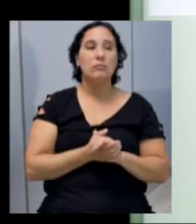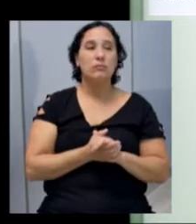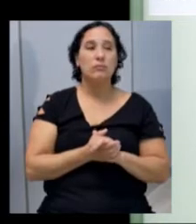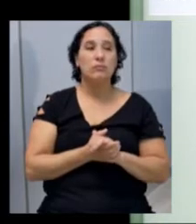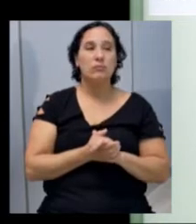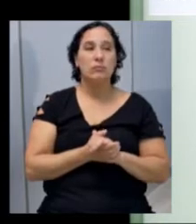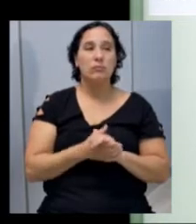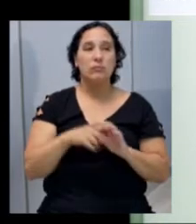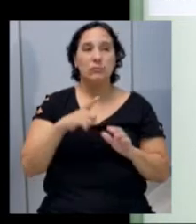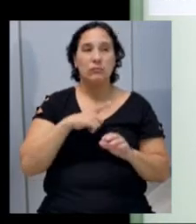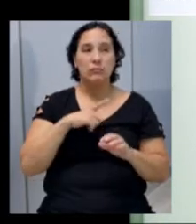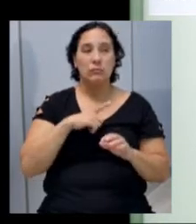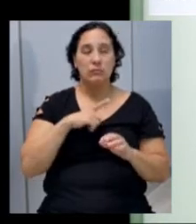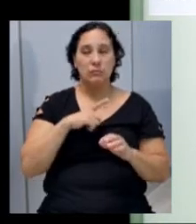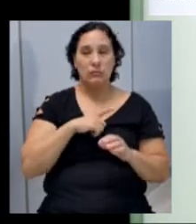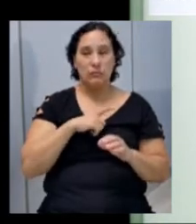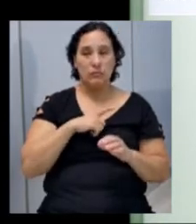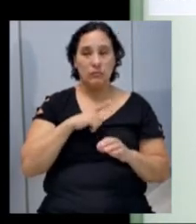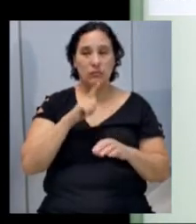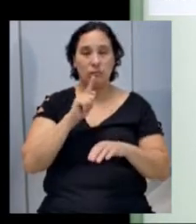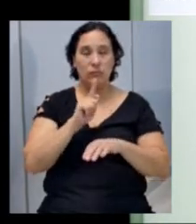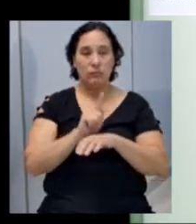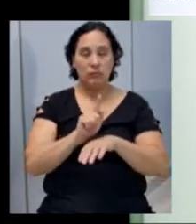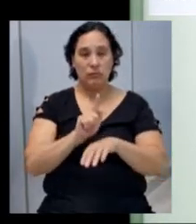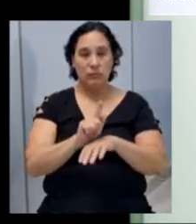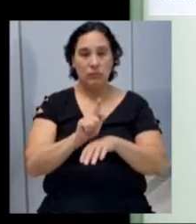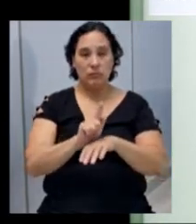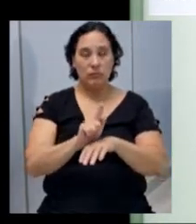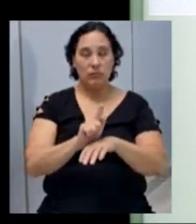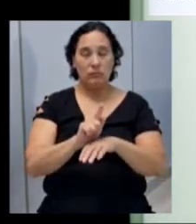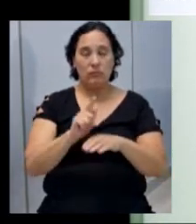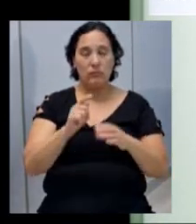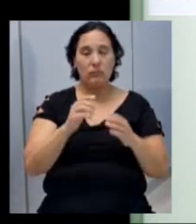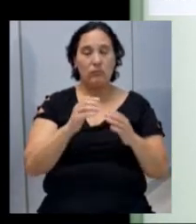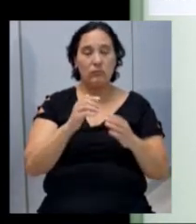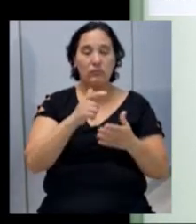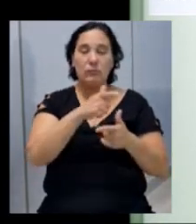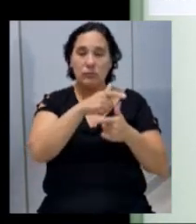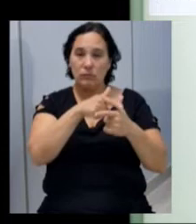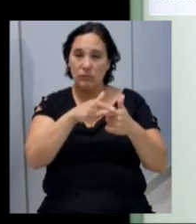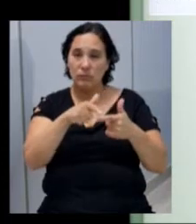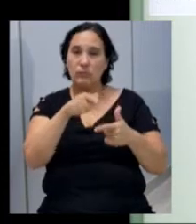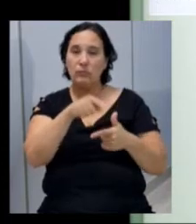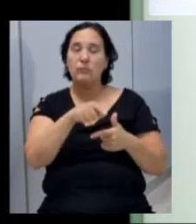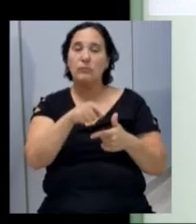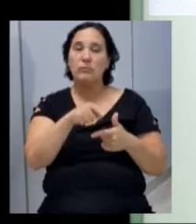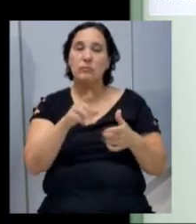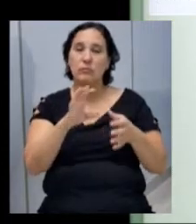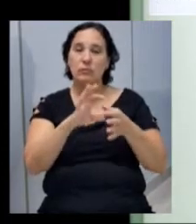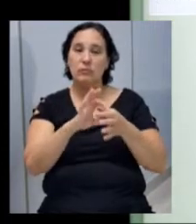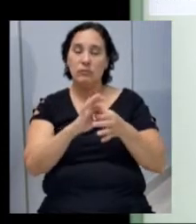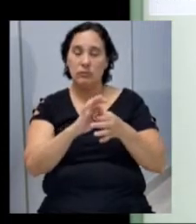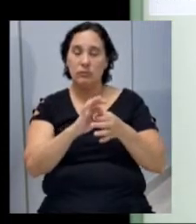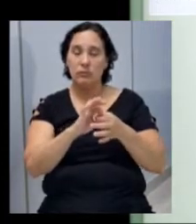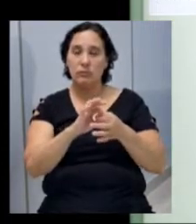Ainda o bloco do GESUAS, então toda aquela divisão que a União estabelece, a gente traz para dentro